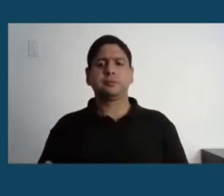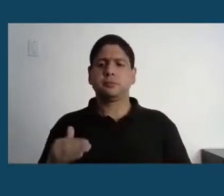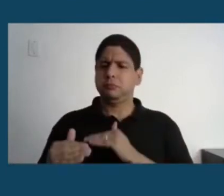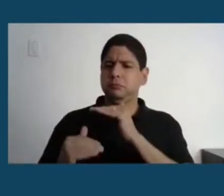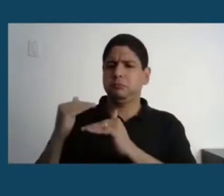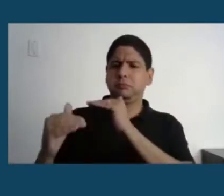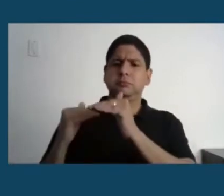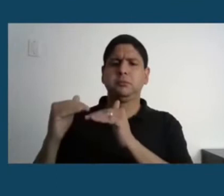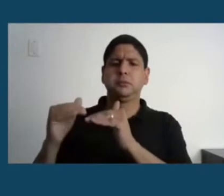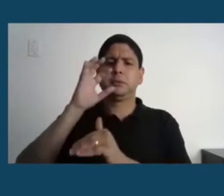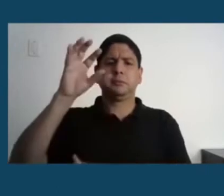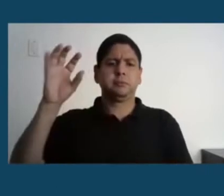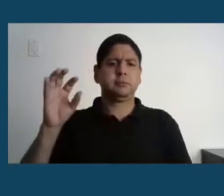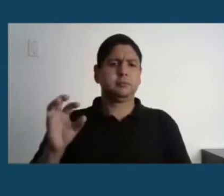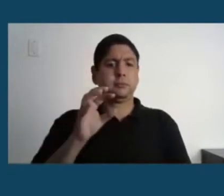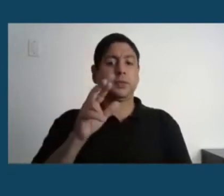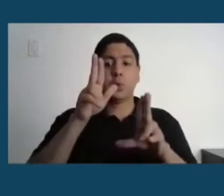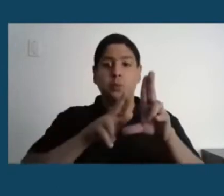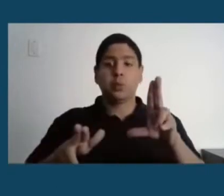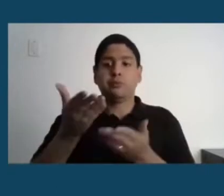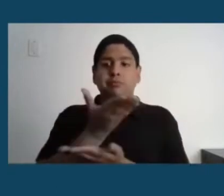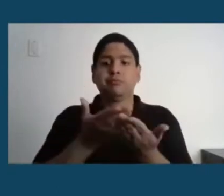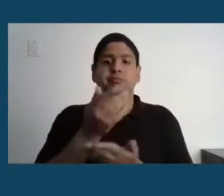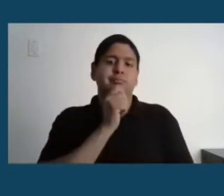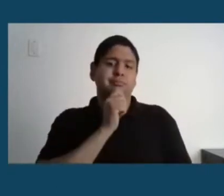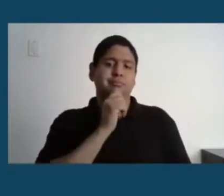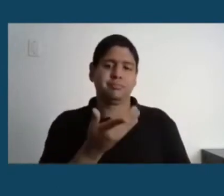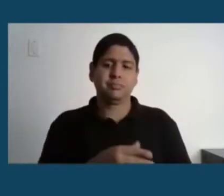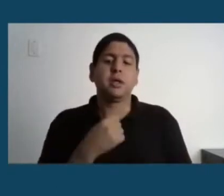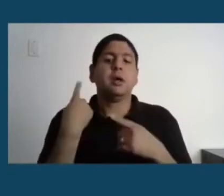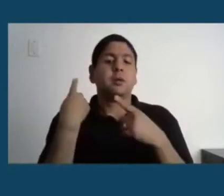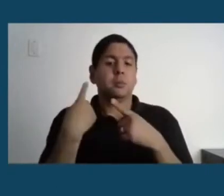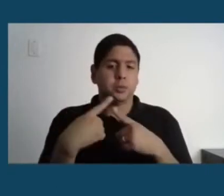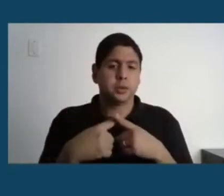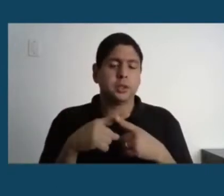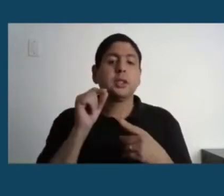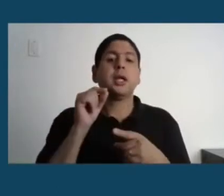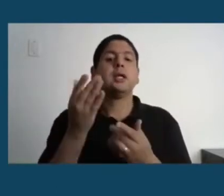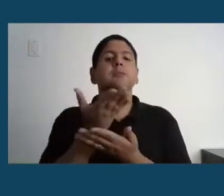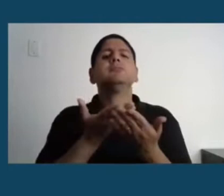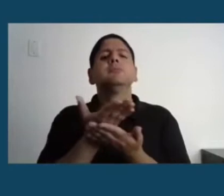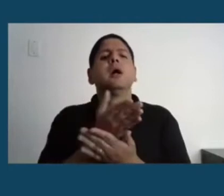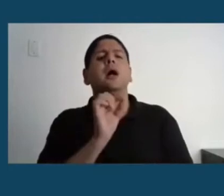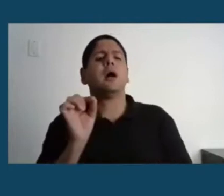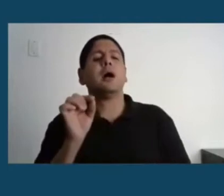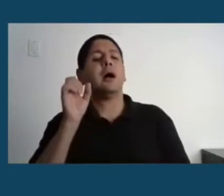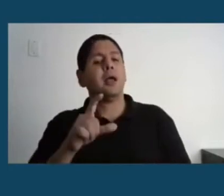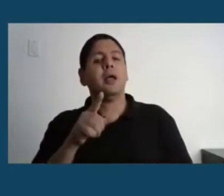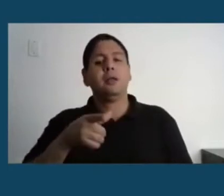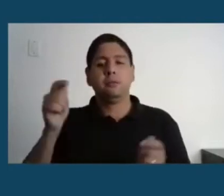restante da universidade que não interage com essas empresas. Porque quem interage com as empresas tem a possibilidade de bolsas de pós